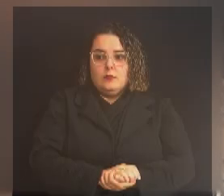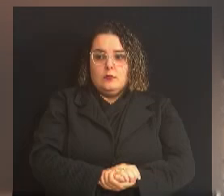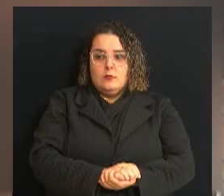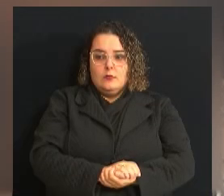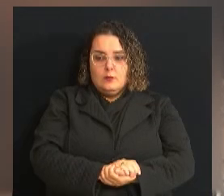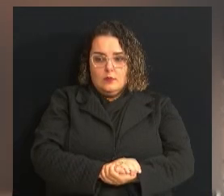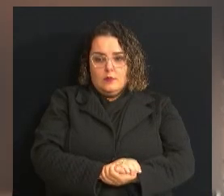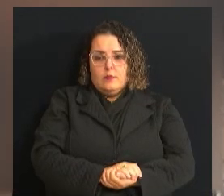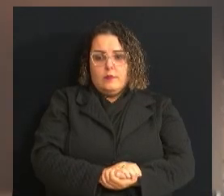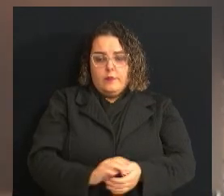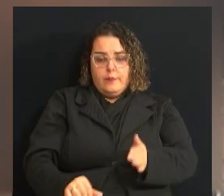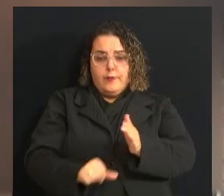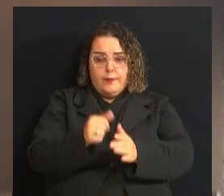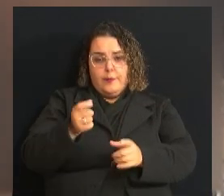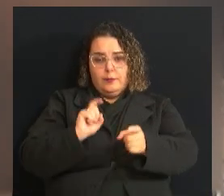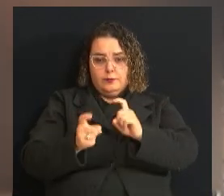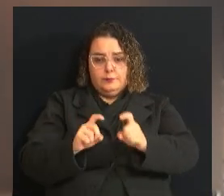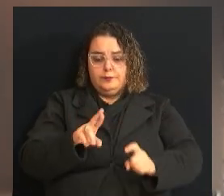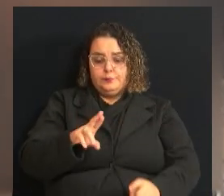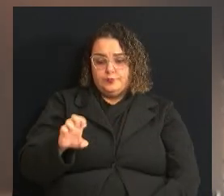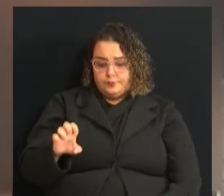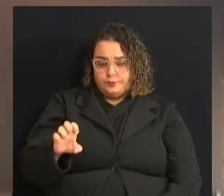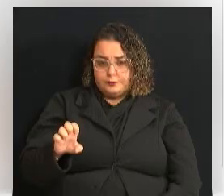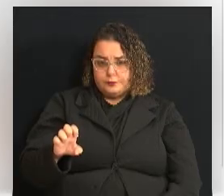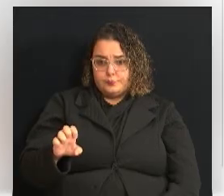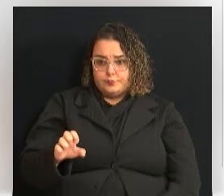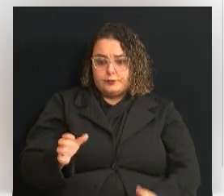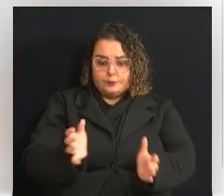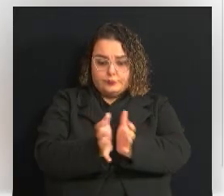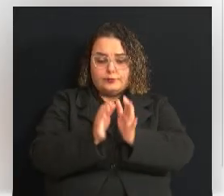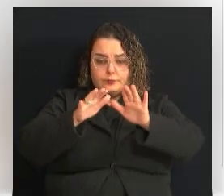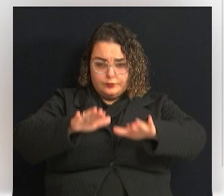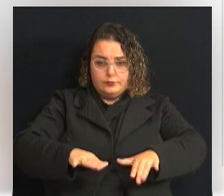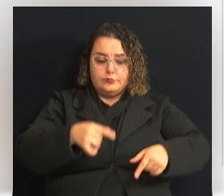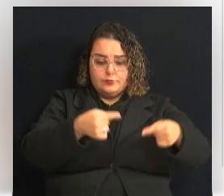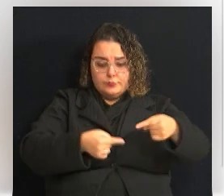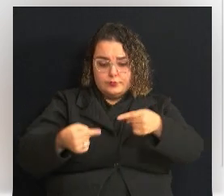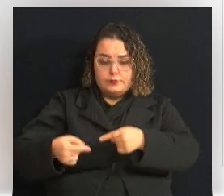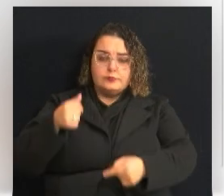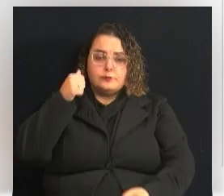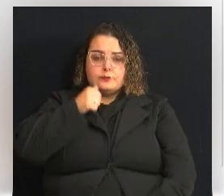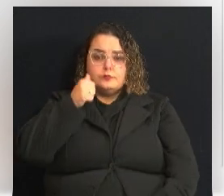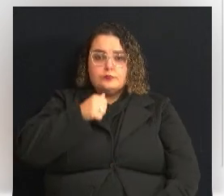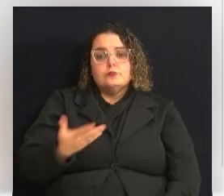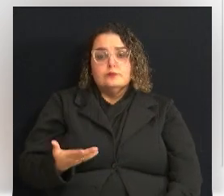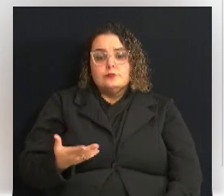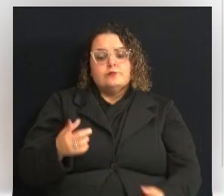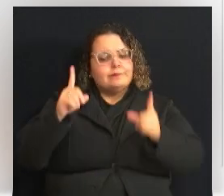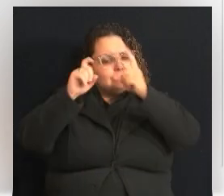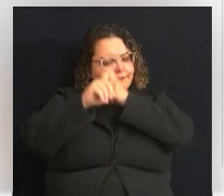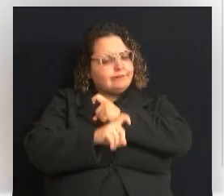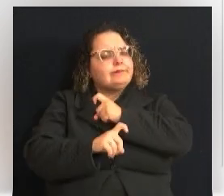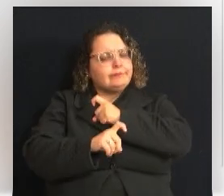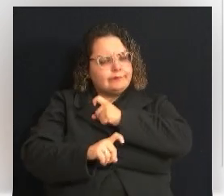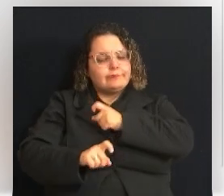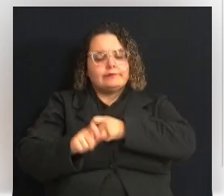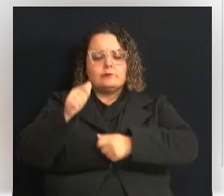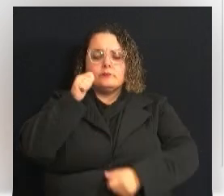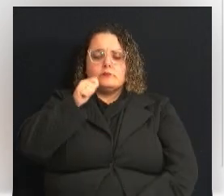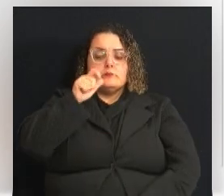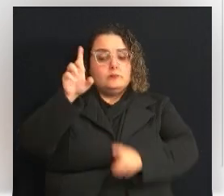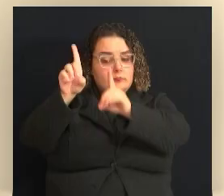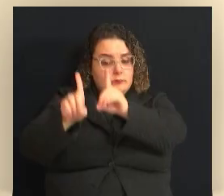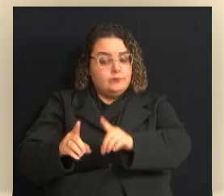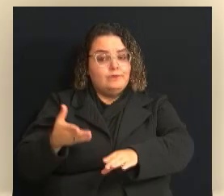A primeira reunião extraordinária da Comissão Permanente da Mulher debateu sobre as dificuldades de inserção no mercado de trabalho para as mulheres com